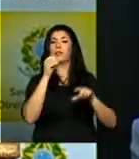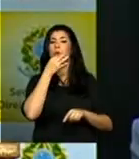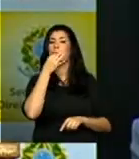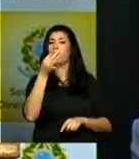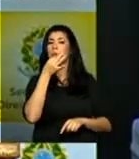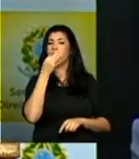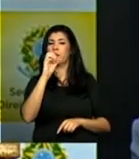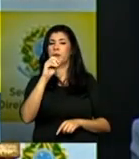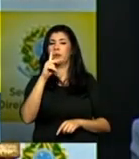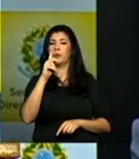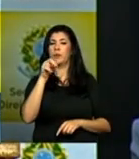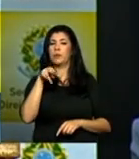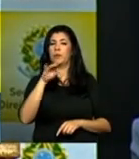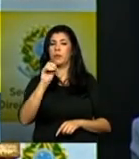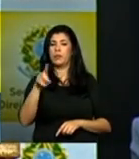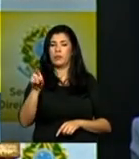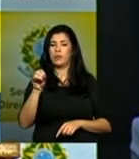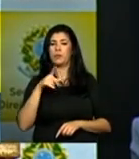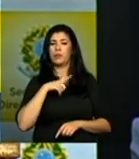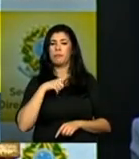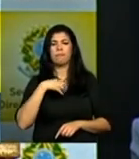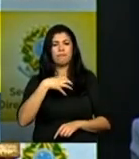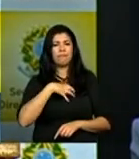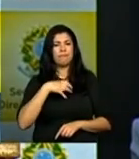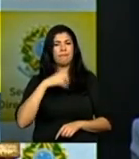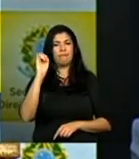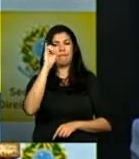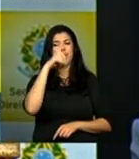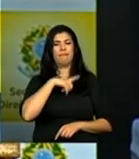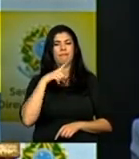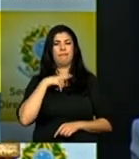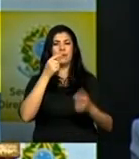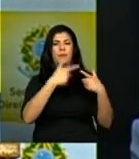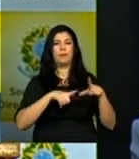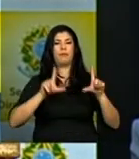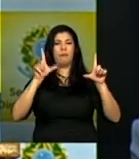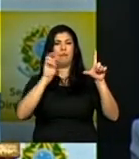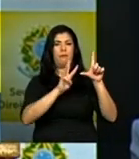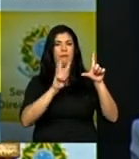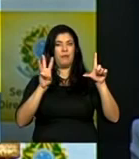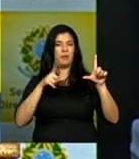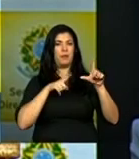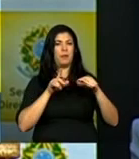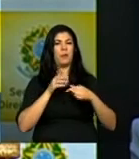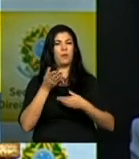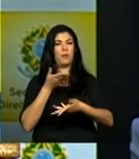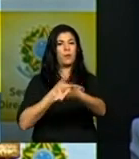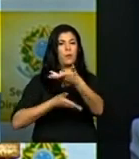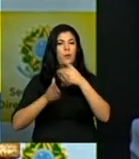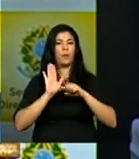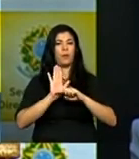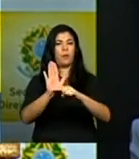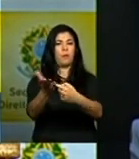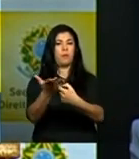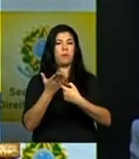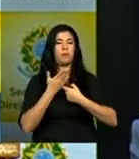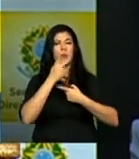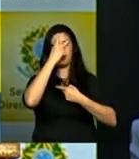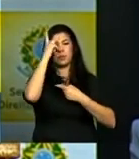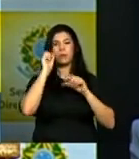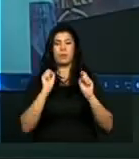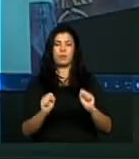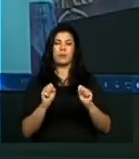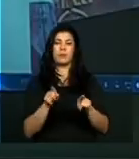necessidade, nessa perspectiva, de trabalhar um portal com conteúdo colaborativo, onde as pessoas possam